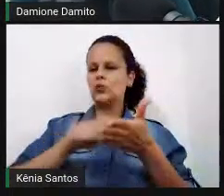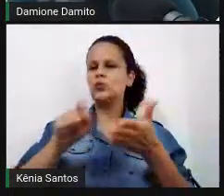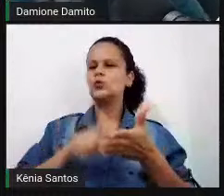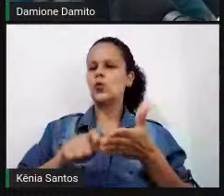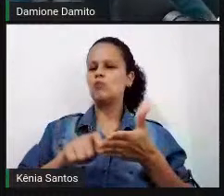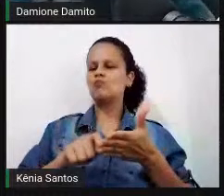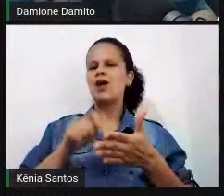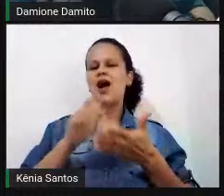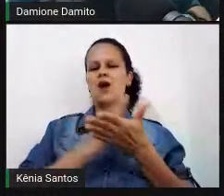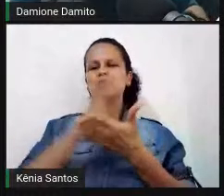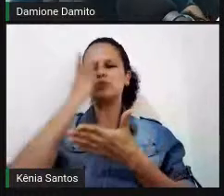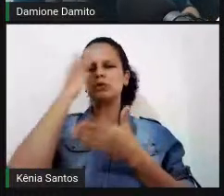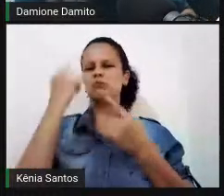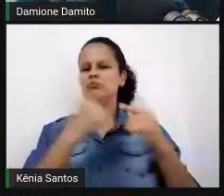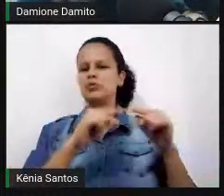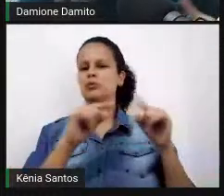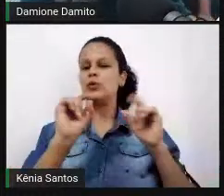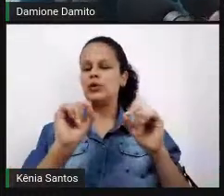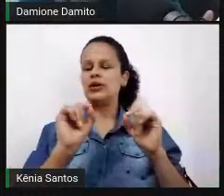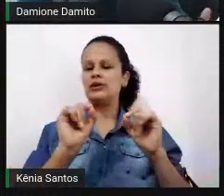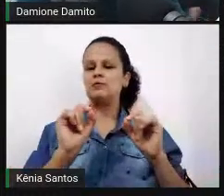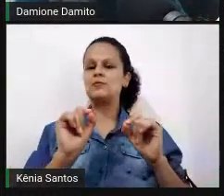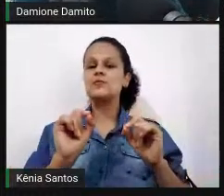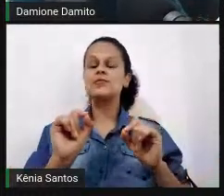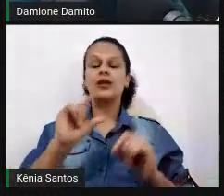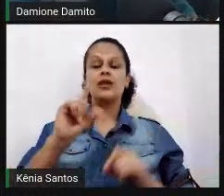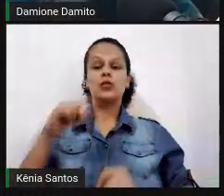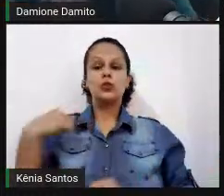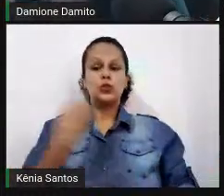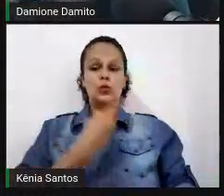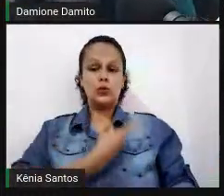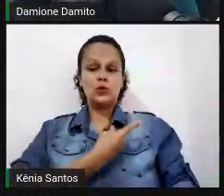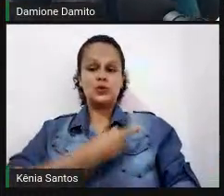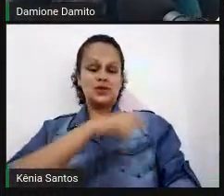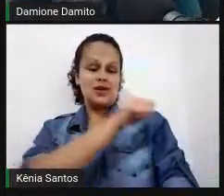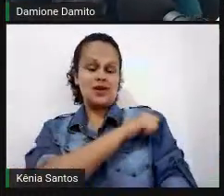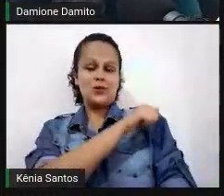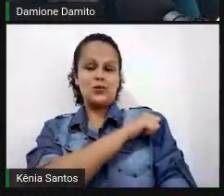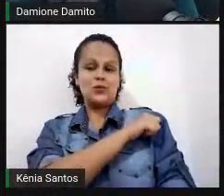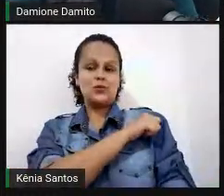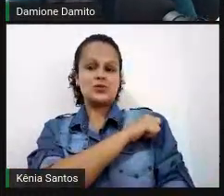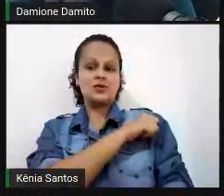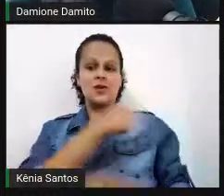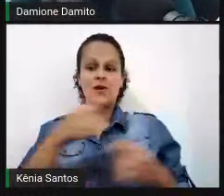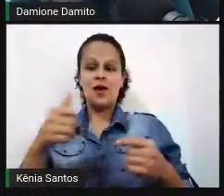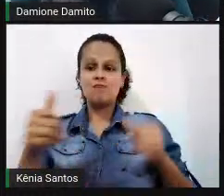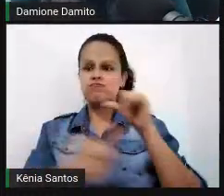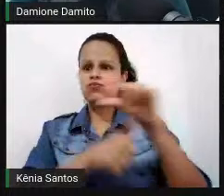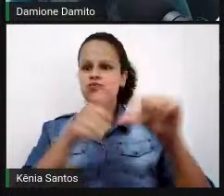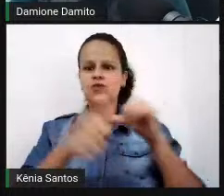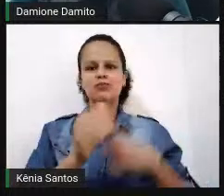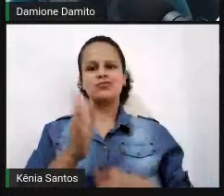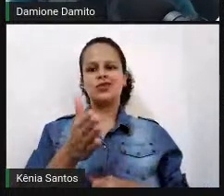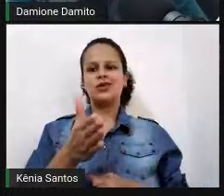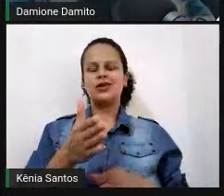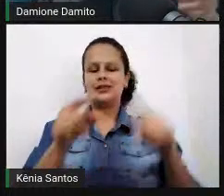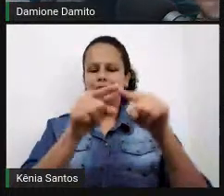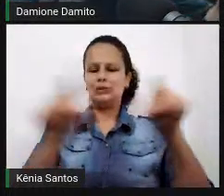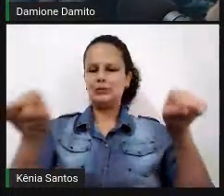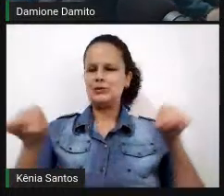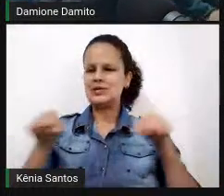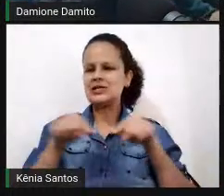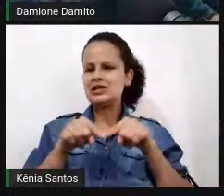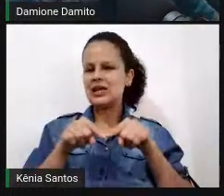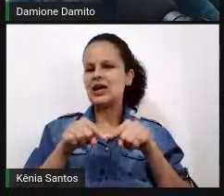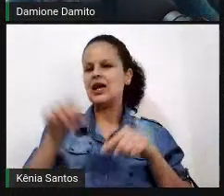mas ele fala que os nossos alunos, eles mudaram radicalmente e que os alunos que nós temos hoje dentro das nossas salas ou então dentro das nossas